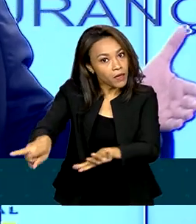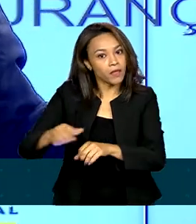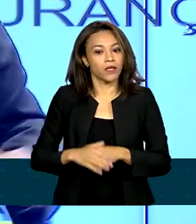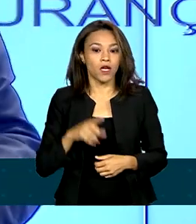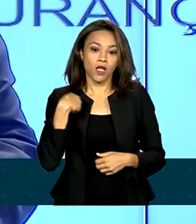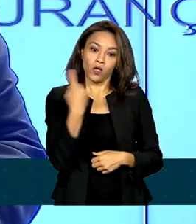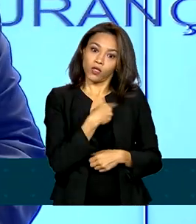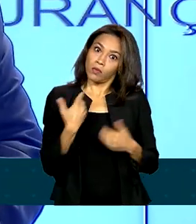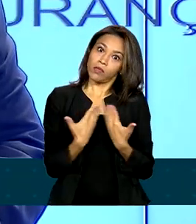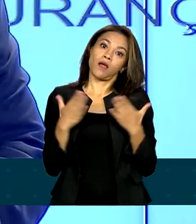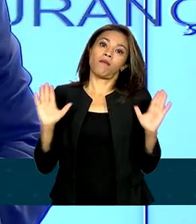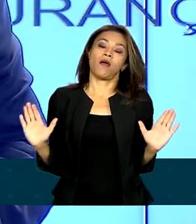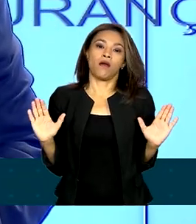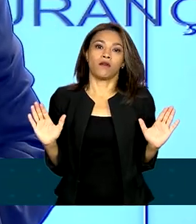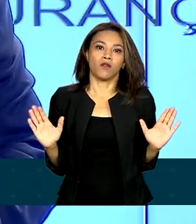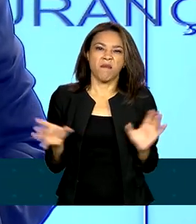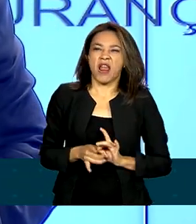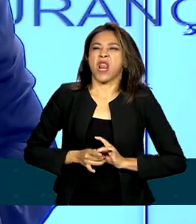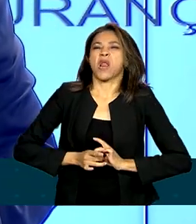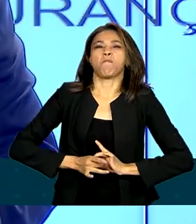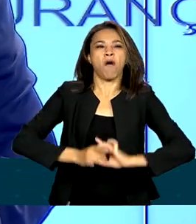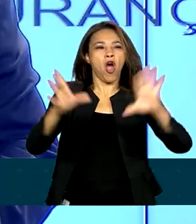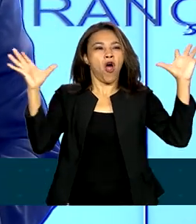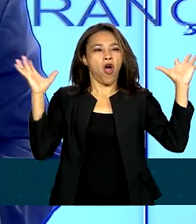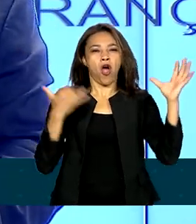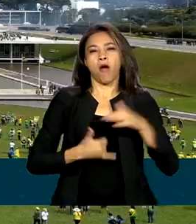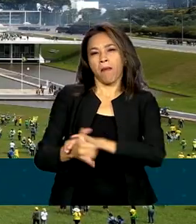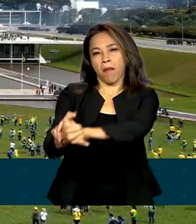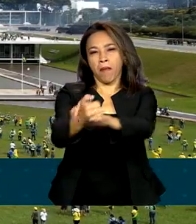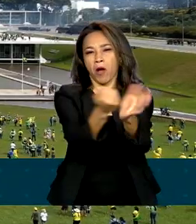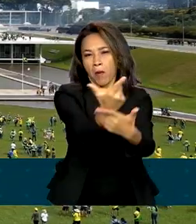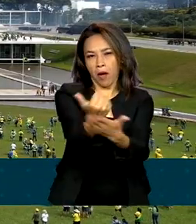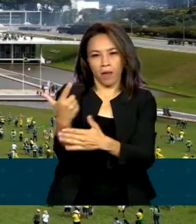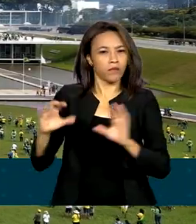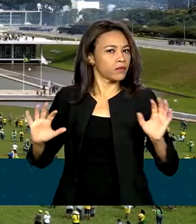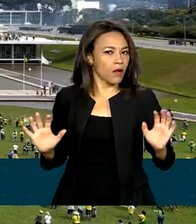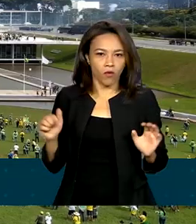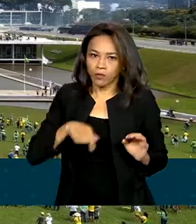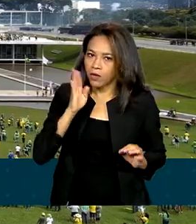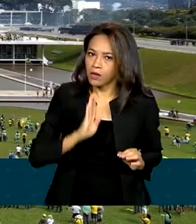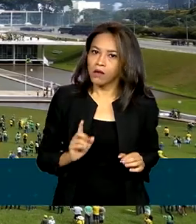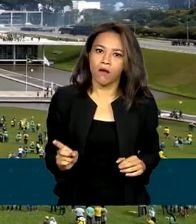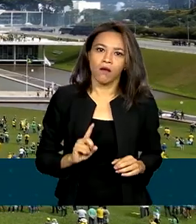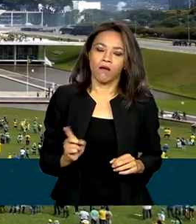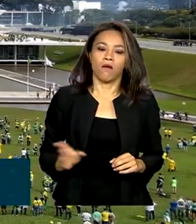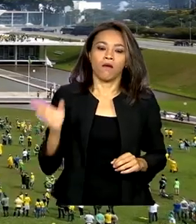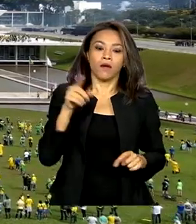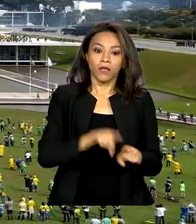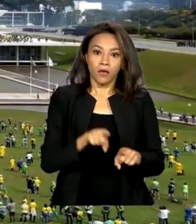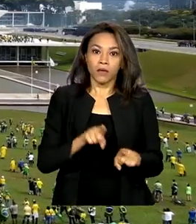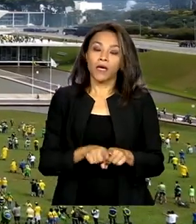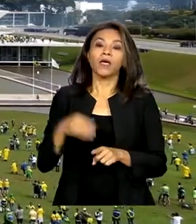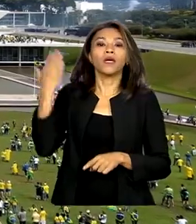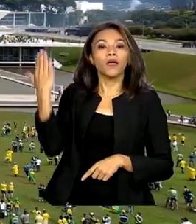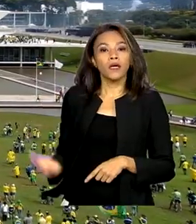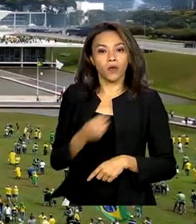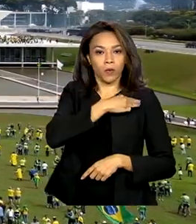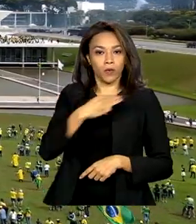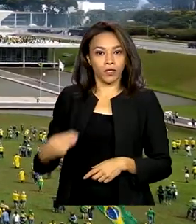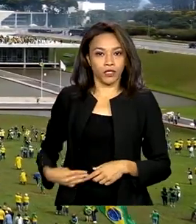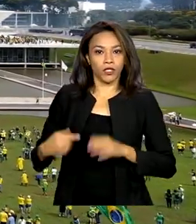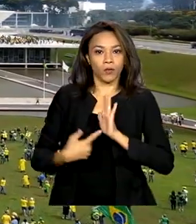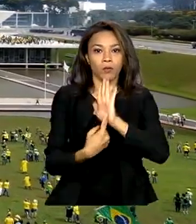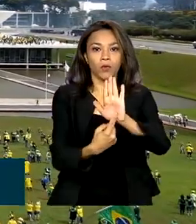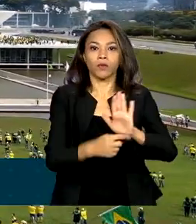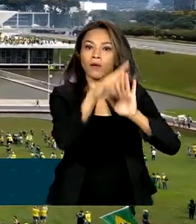a ponderações, mas o liberou-geral não voltará no Brasil. O ministro Flávio Dino também apresentou um balanço das investigações dos